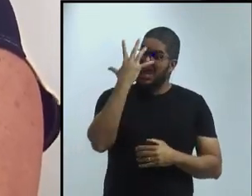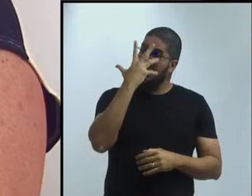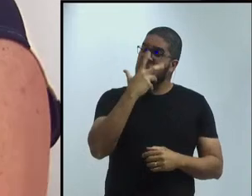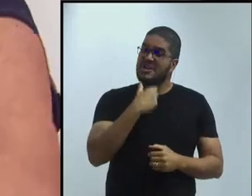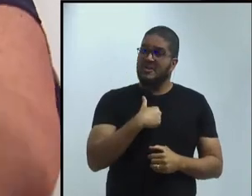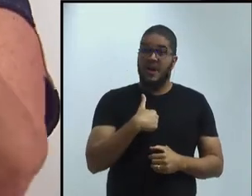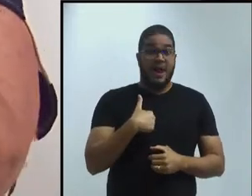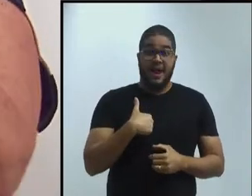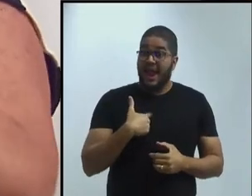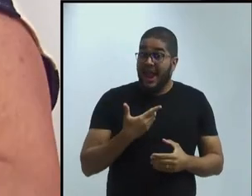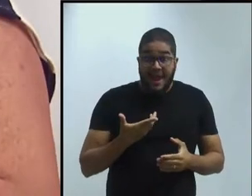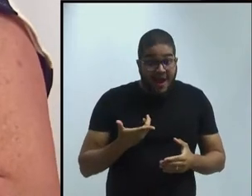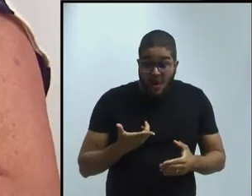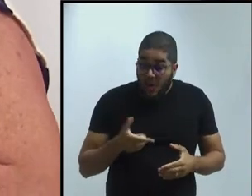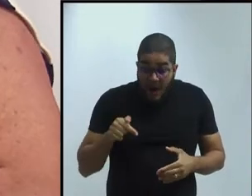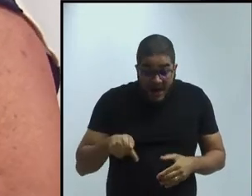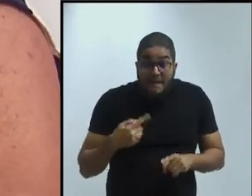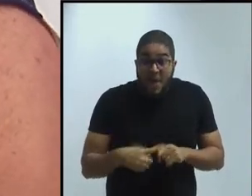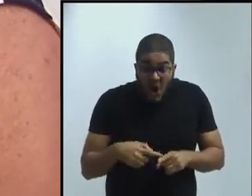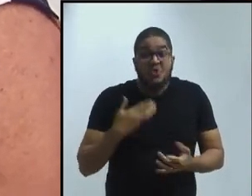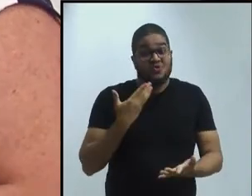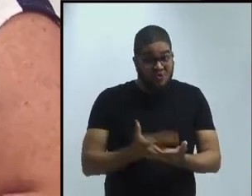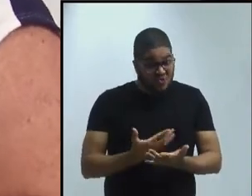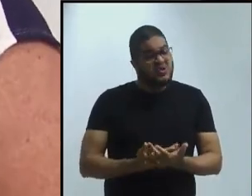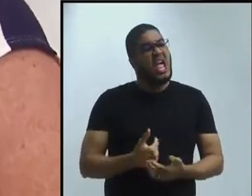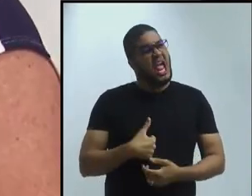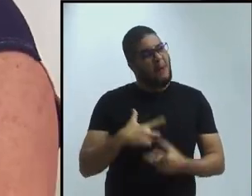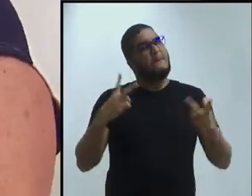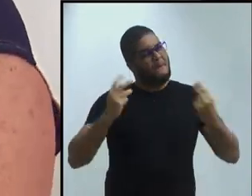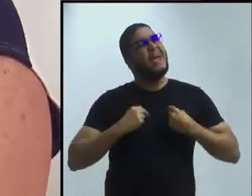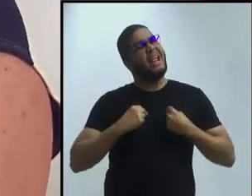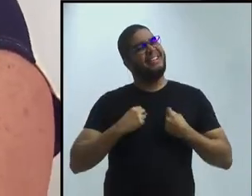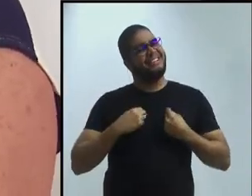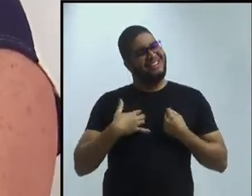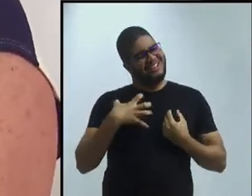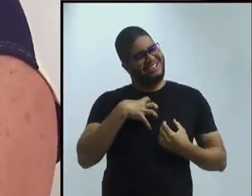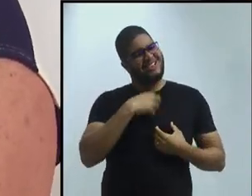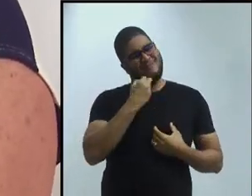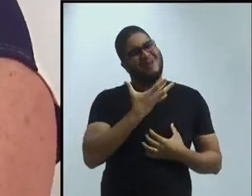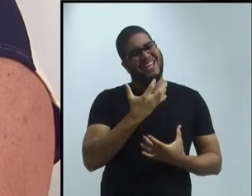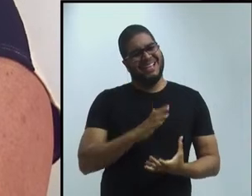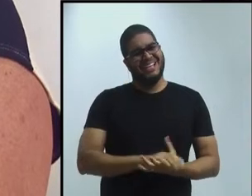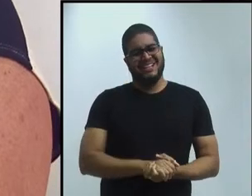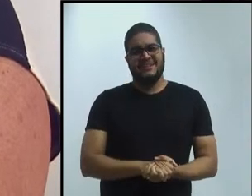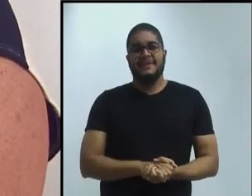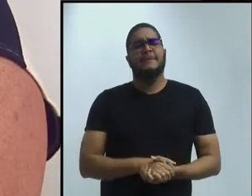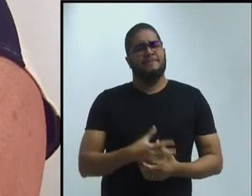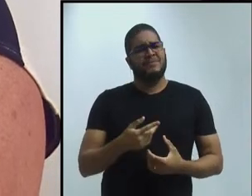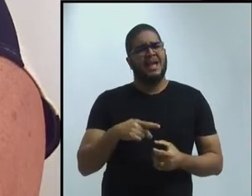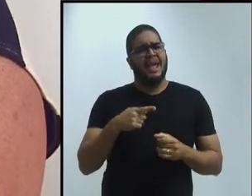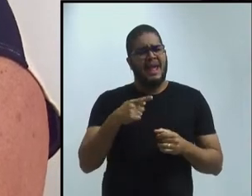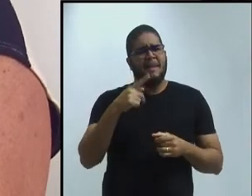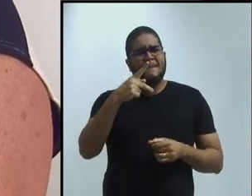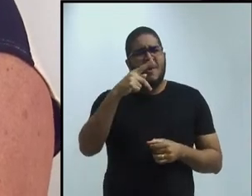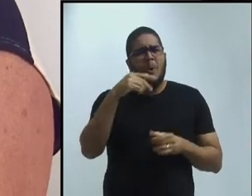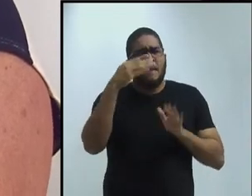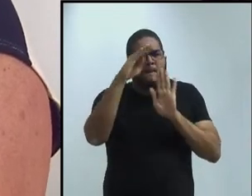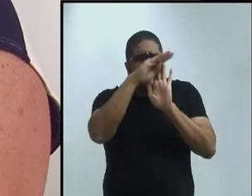ganhei... Aí é fazer oportunidades. A Prointer tinha um edital do Santander.